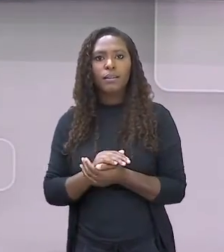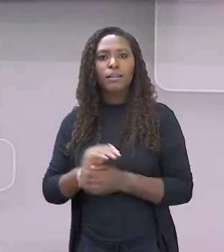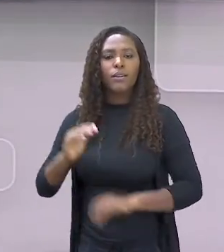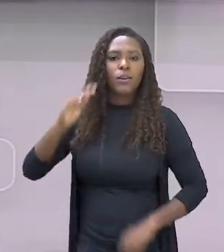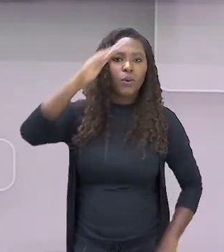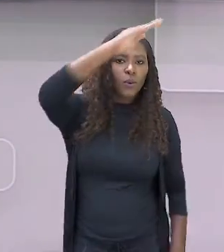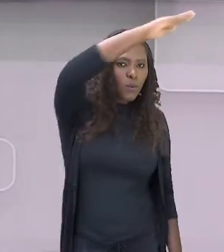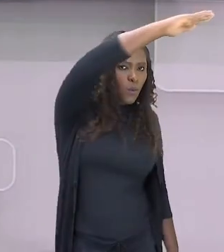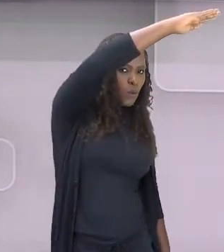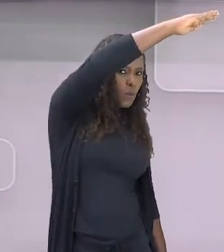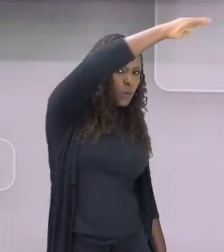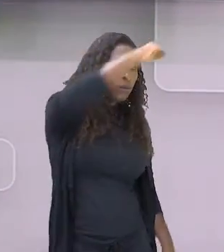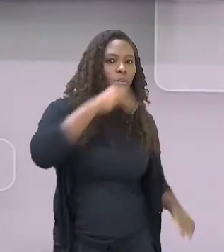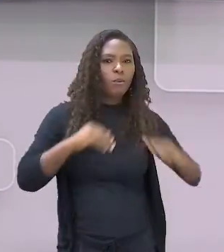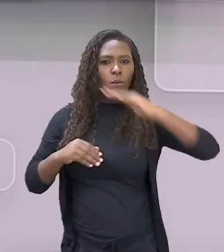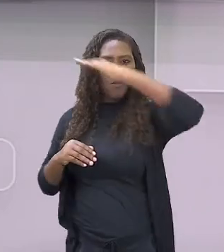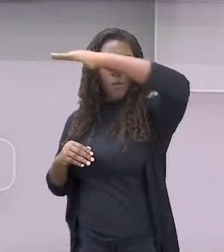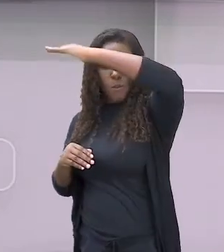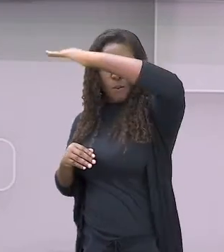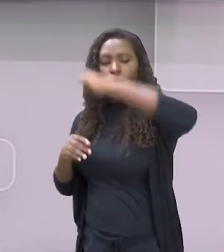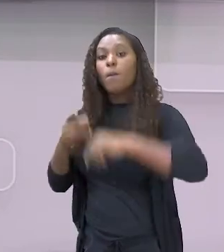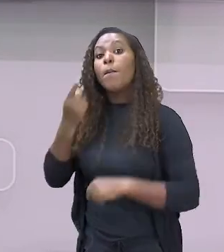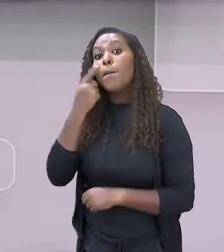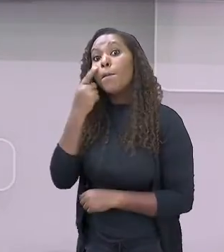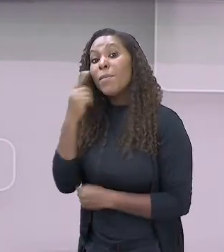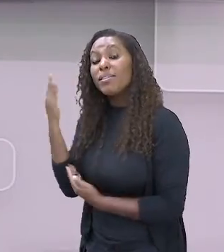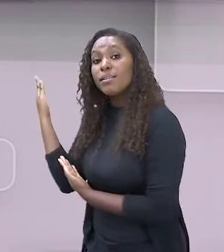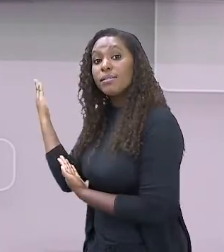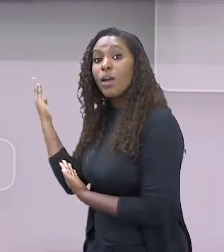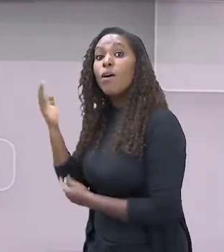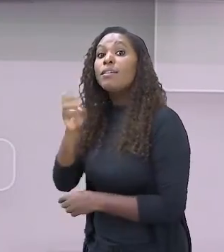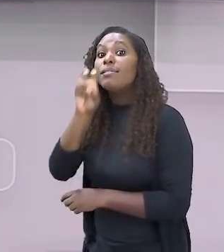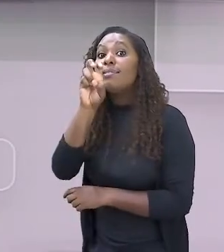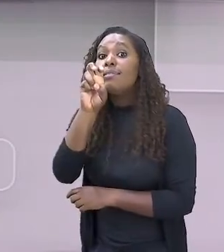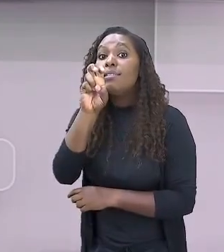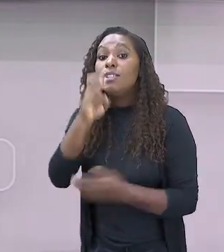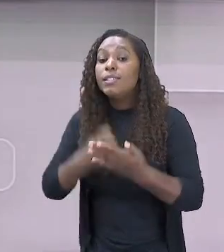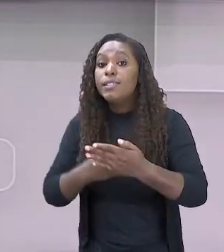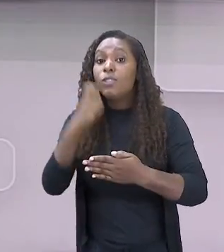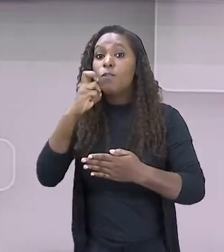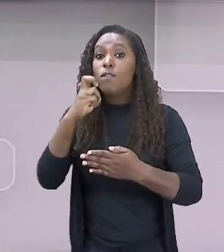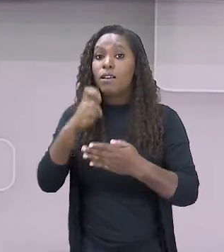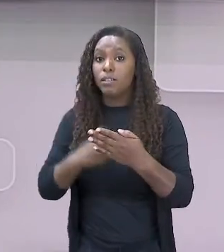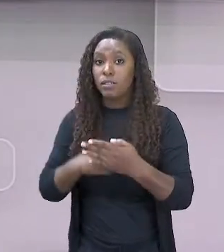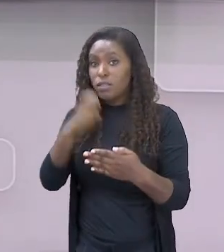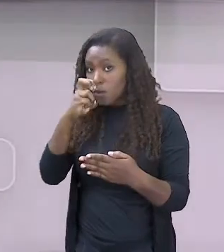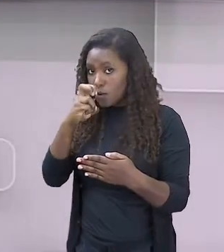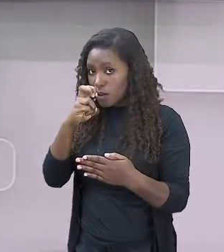Vamos fazer aí cinco repetições para cada lado.